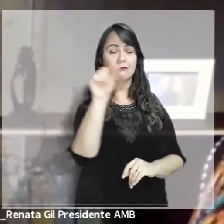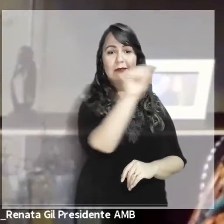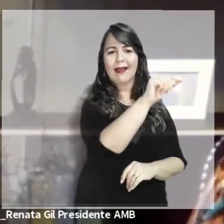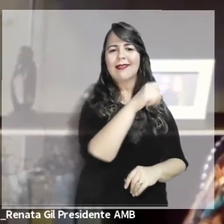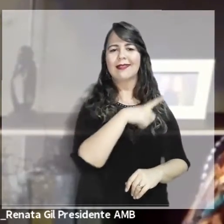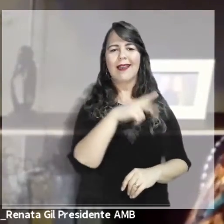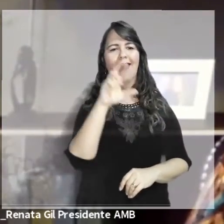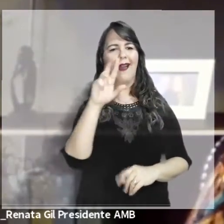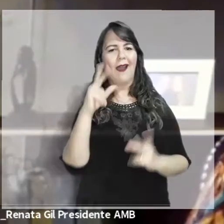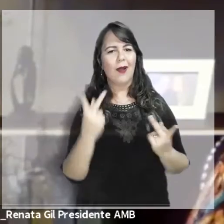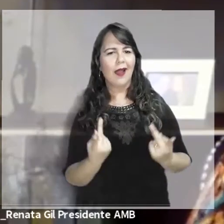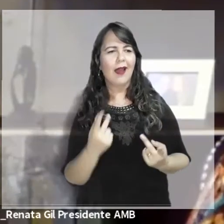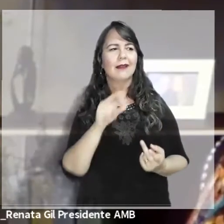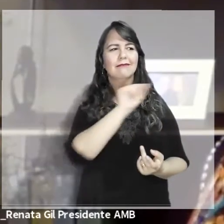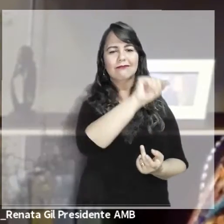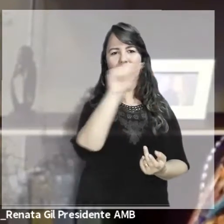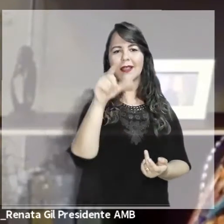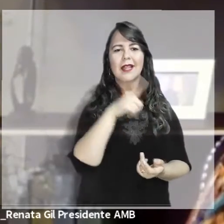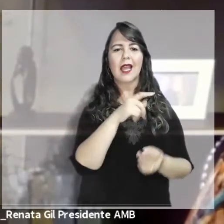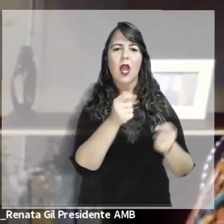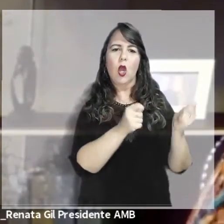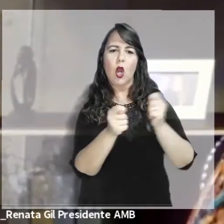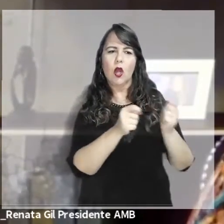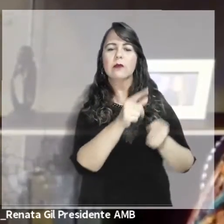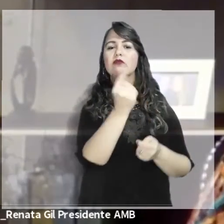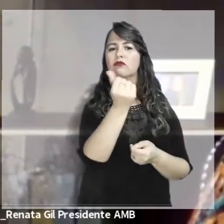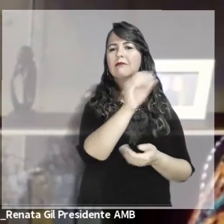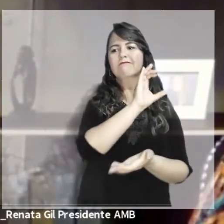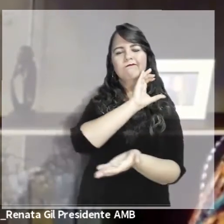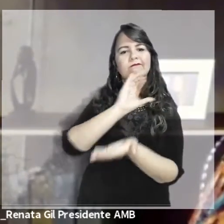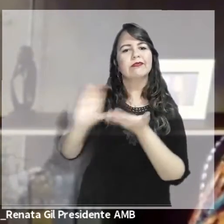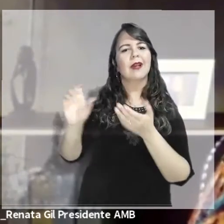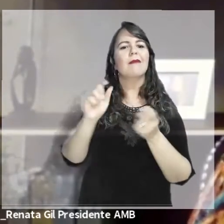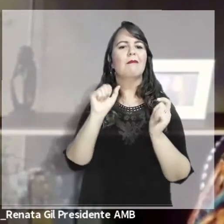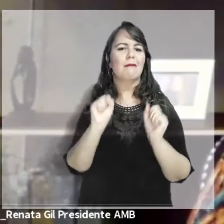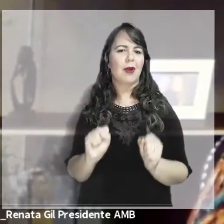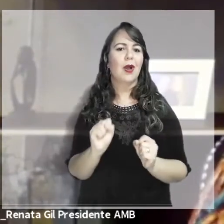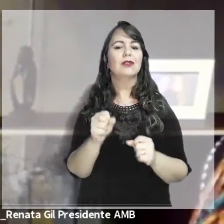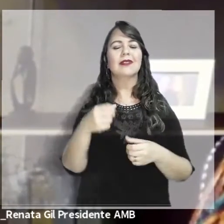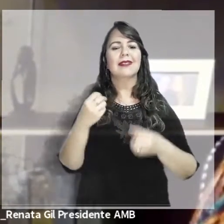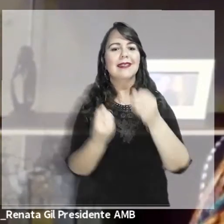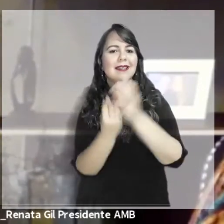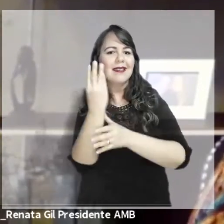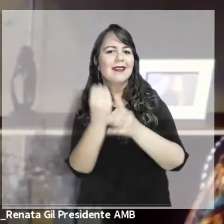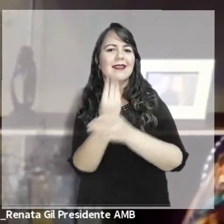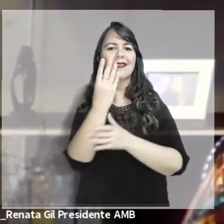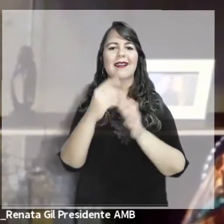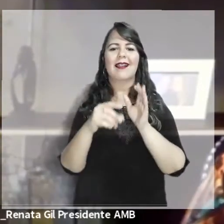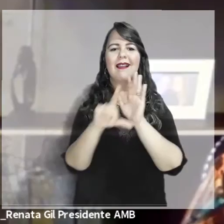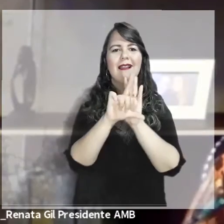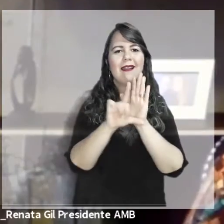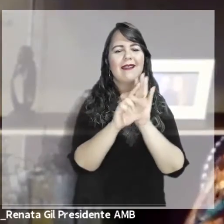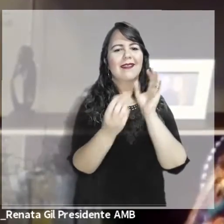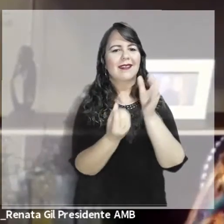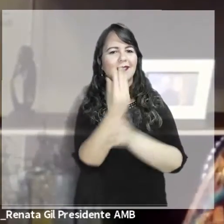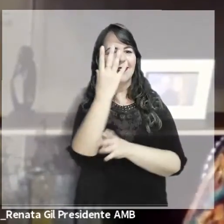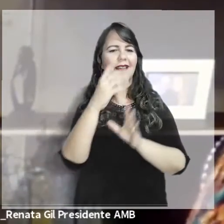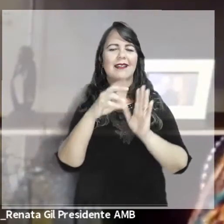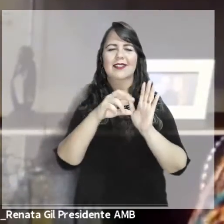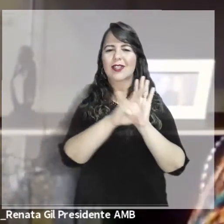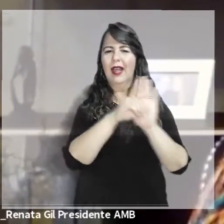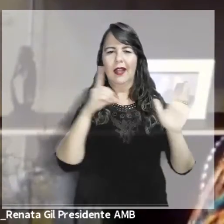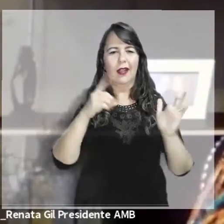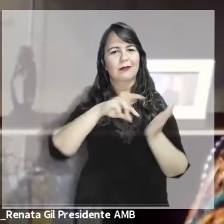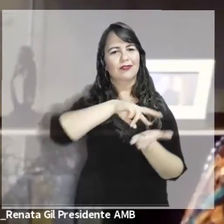aportar os seus recursos humanos e os seus recursos econômicos para ajudar a construção das políticas públicas.